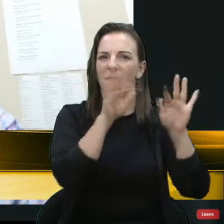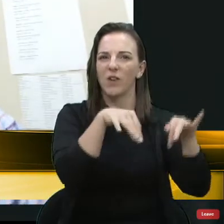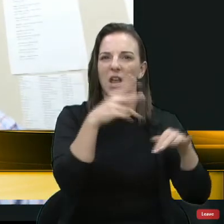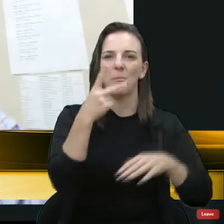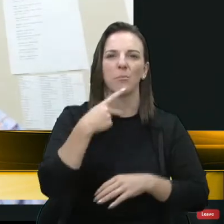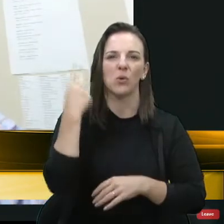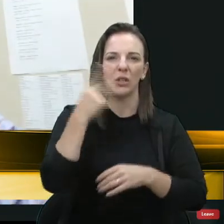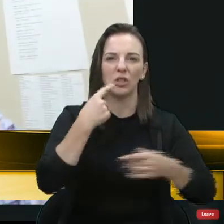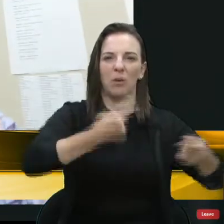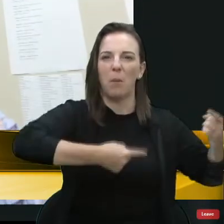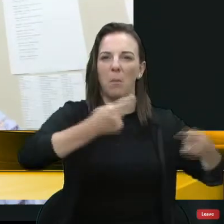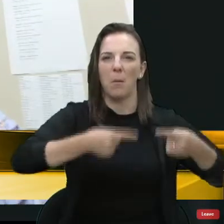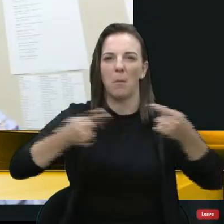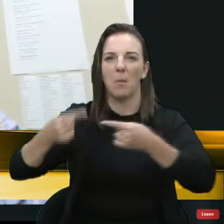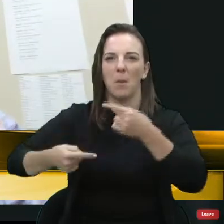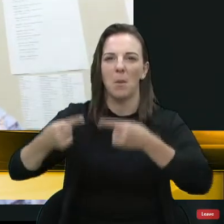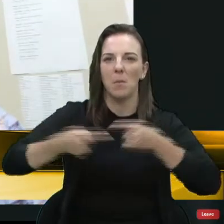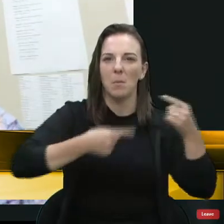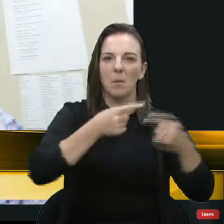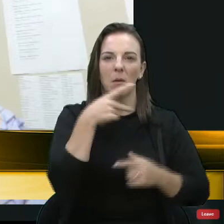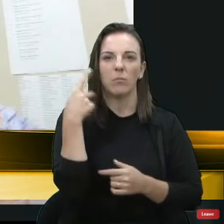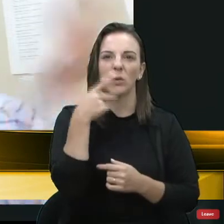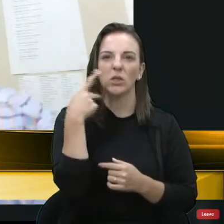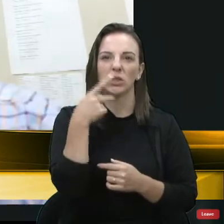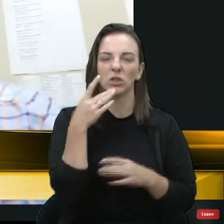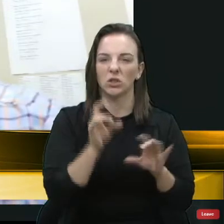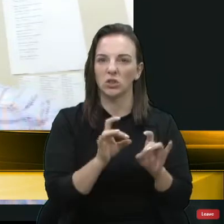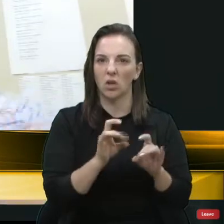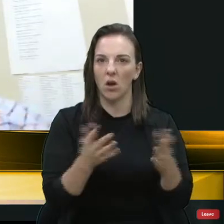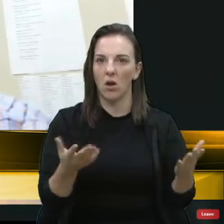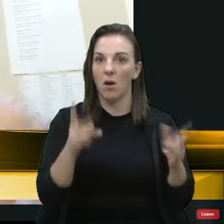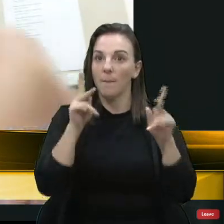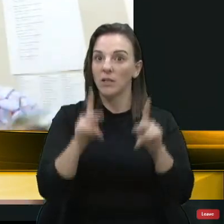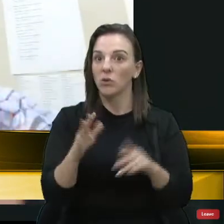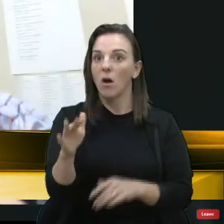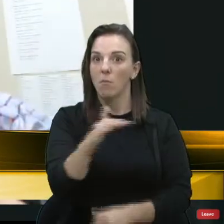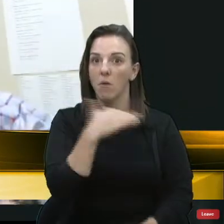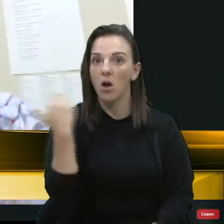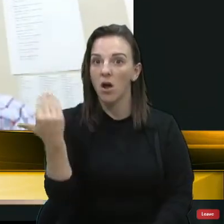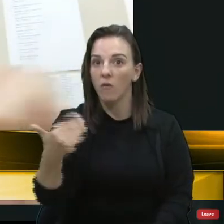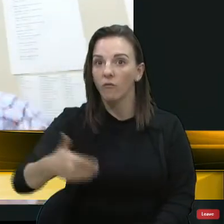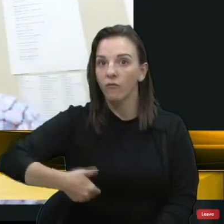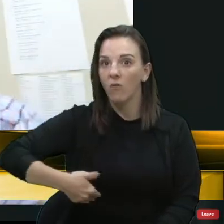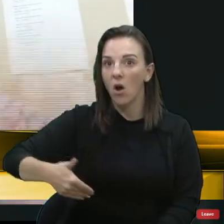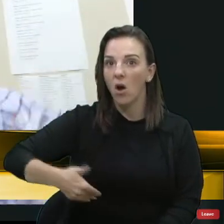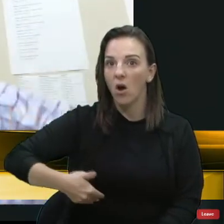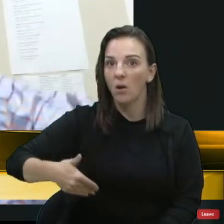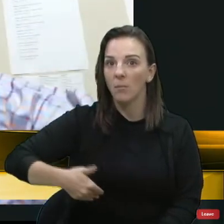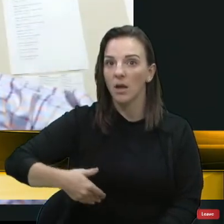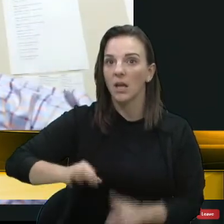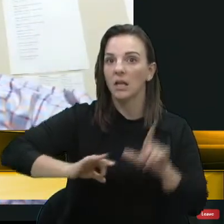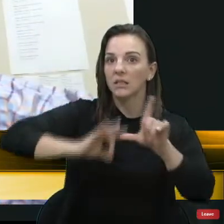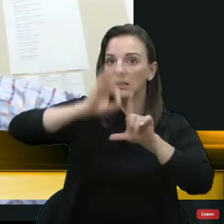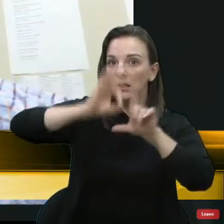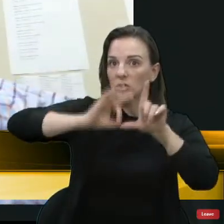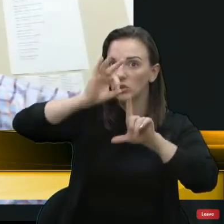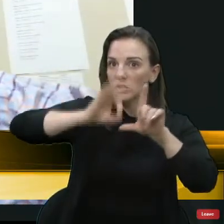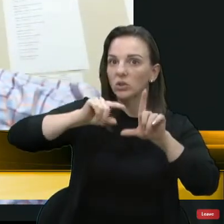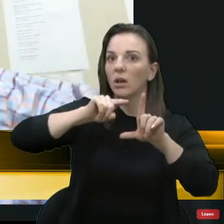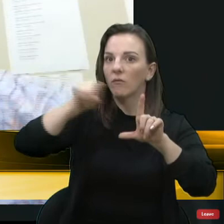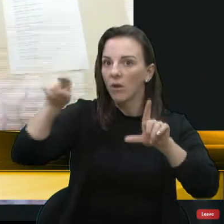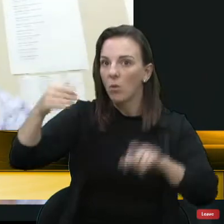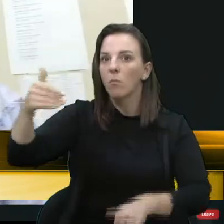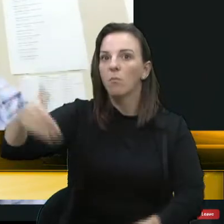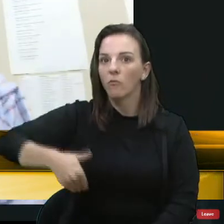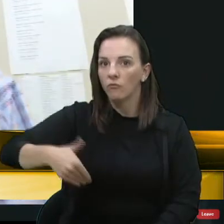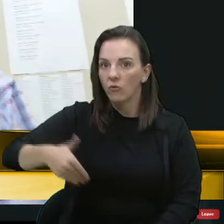prática, o comércio, as pessoas vão morrer de fome, Maurício. Eu estava falando da lei estatística, vão morrer de fome, porque vão ter que